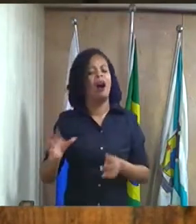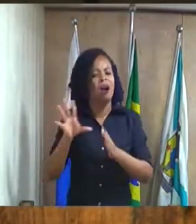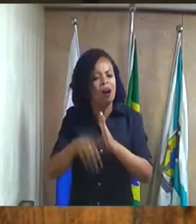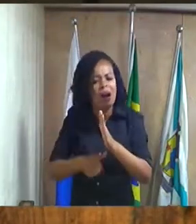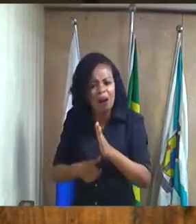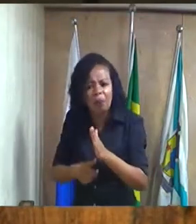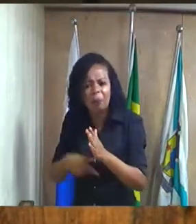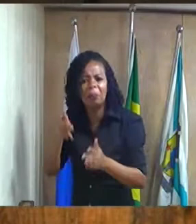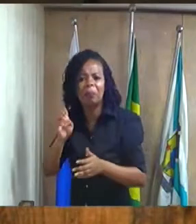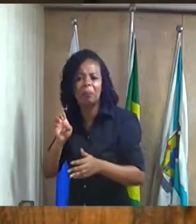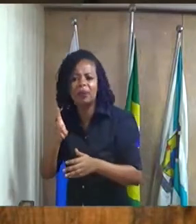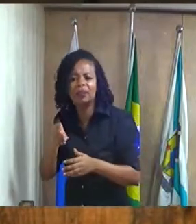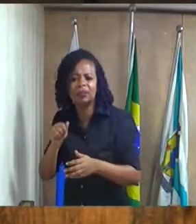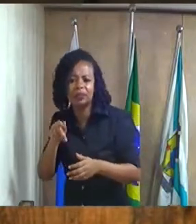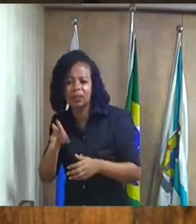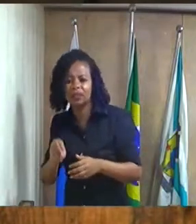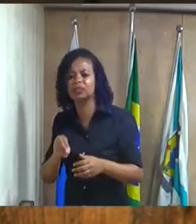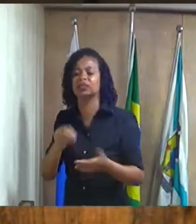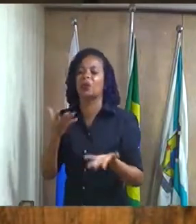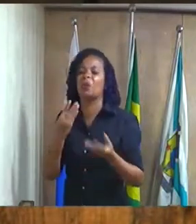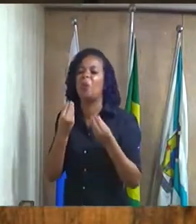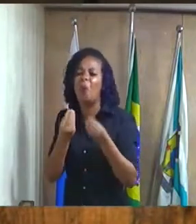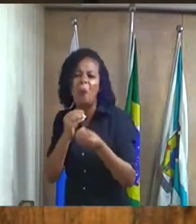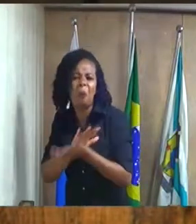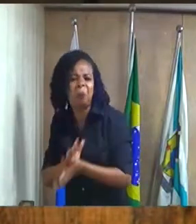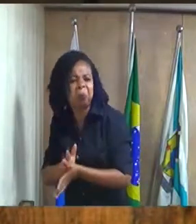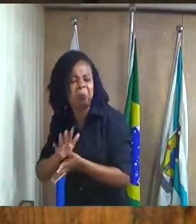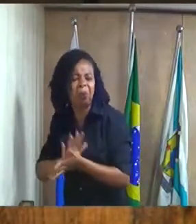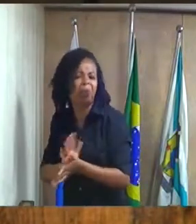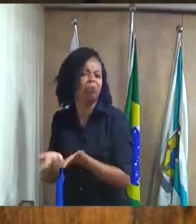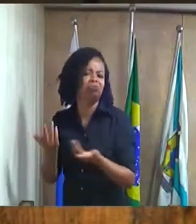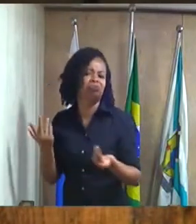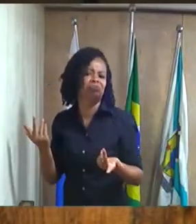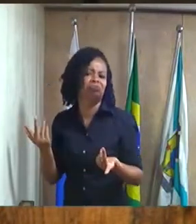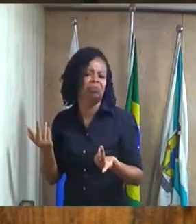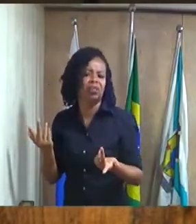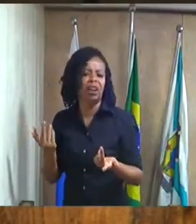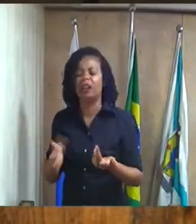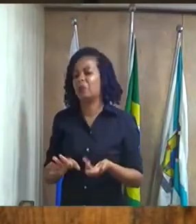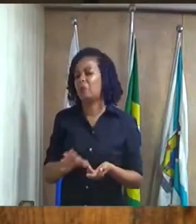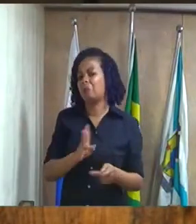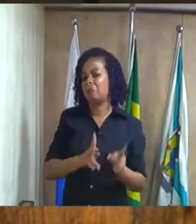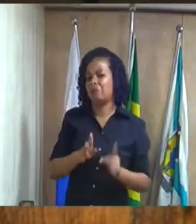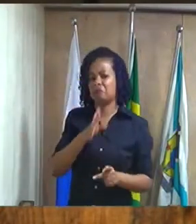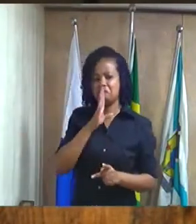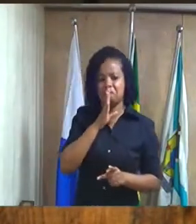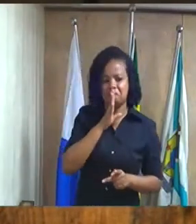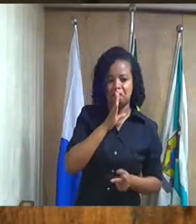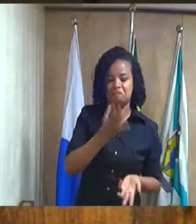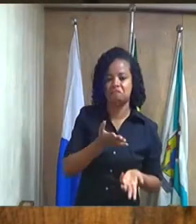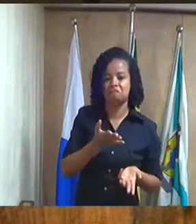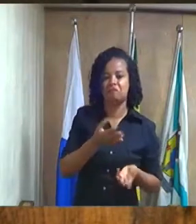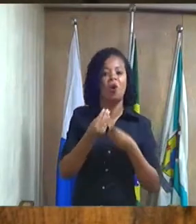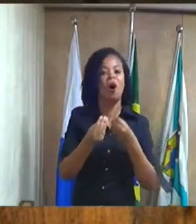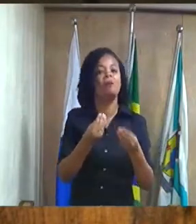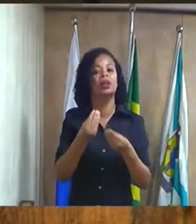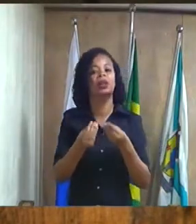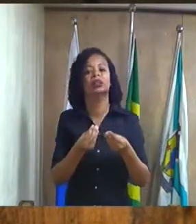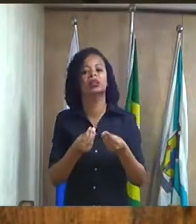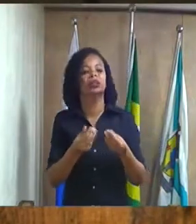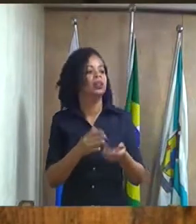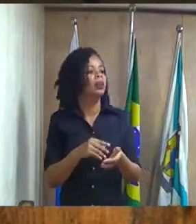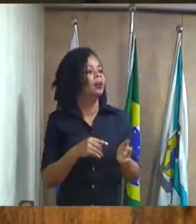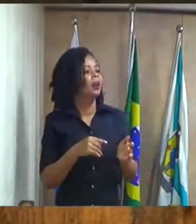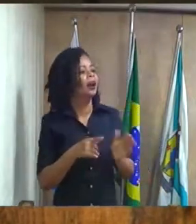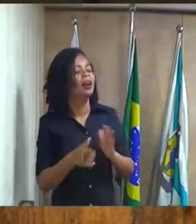assalto é uma pilantragem é uma covardia e ninguém fala nada e aí é 19 e 30